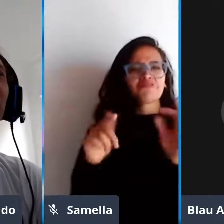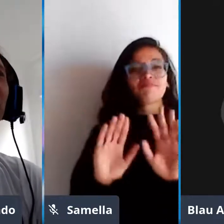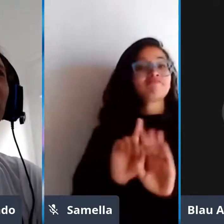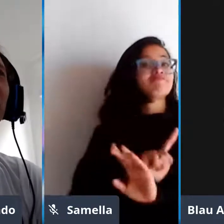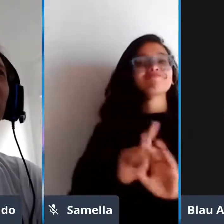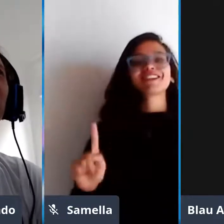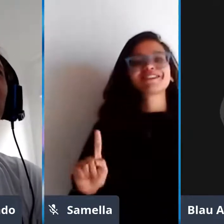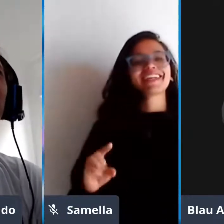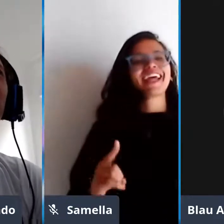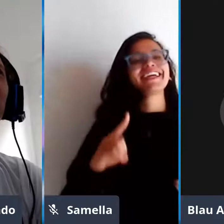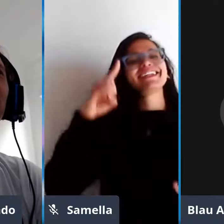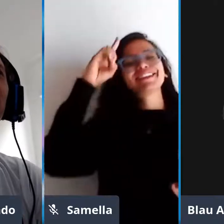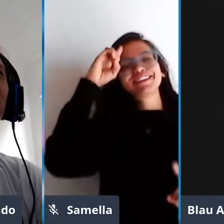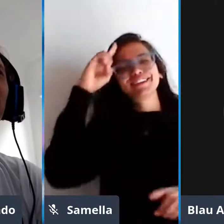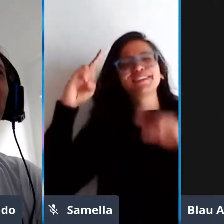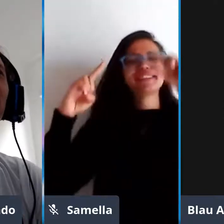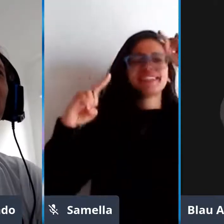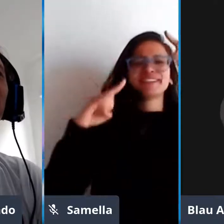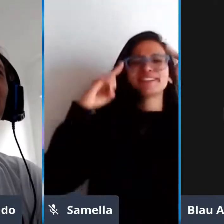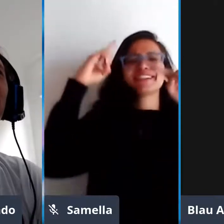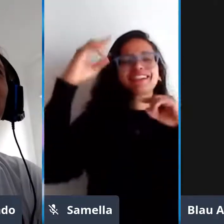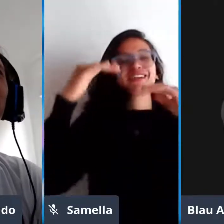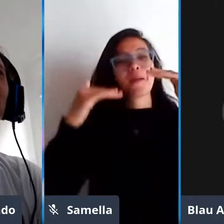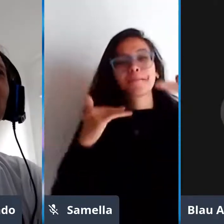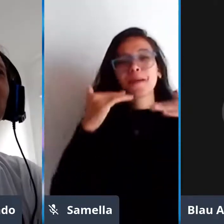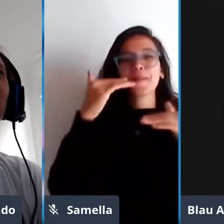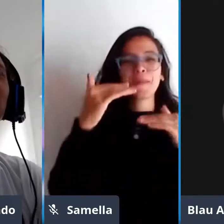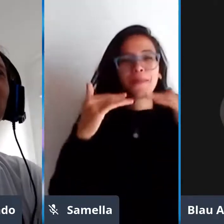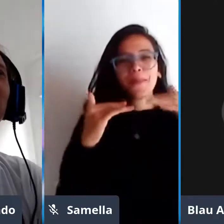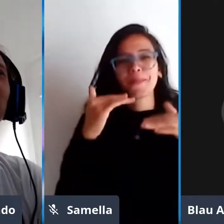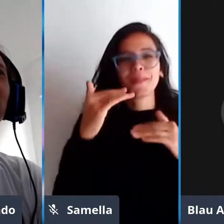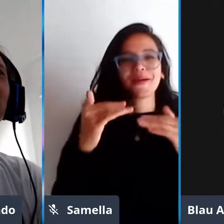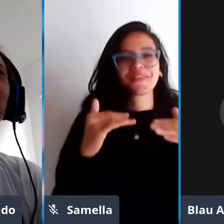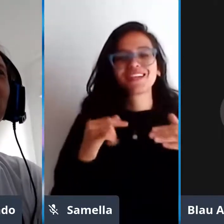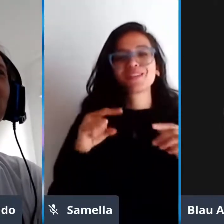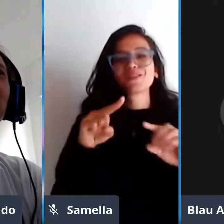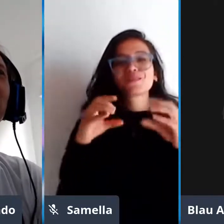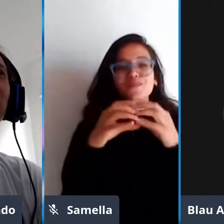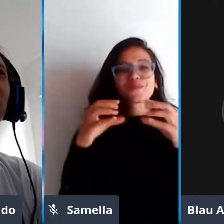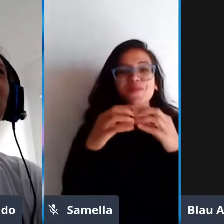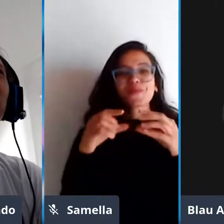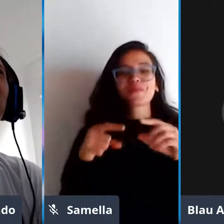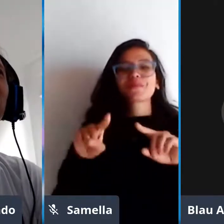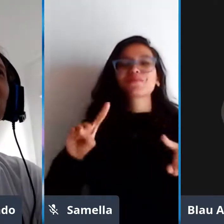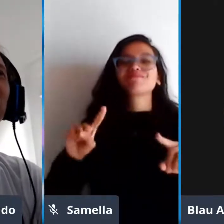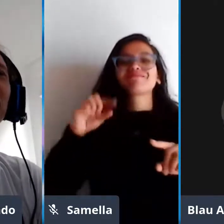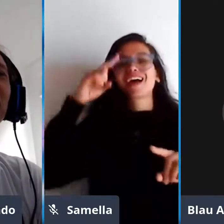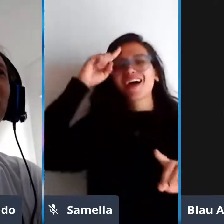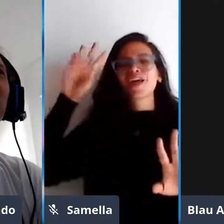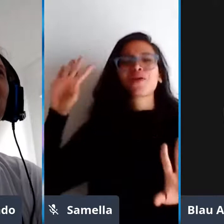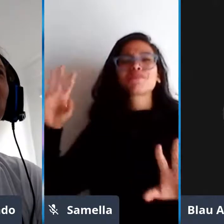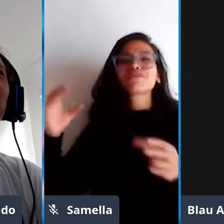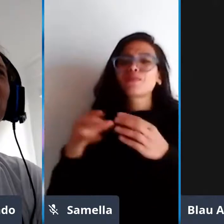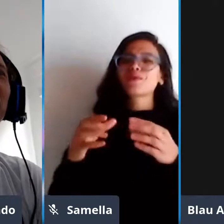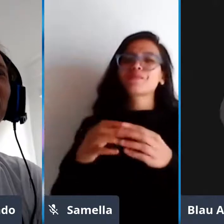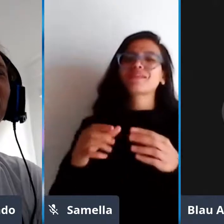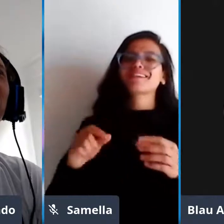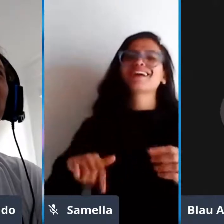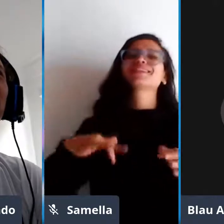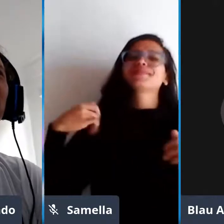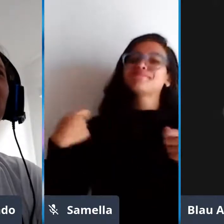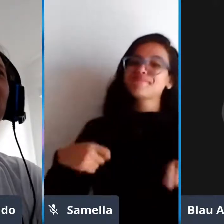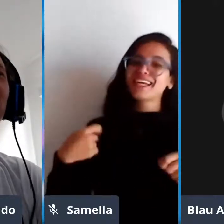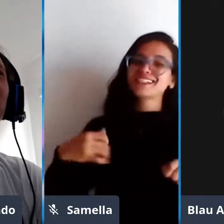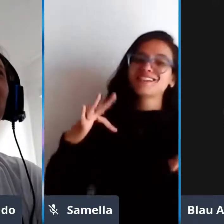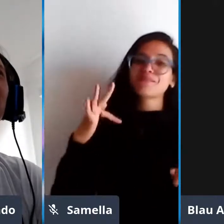dia a dia um dia que você deixa de ser comunidade você vai ter que recuperar o trabalho dois, três semanas, meses depois mas